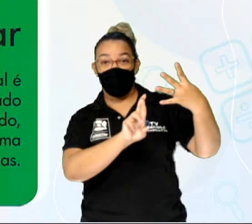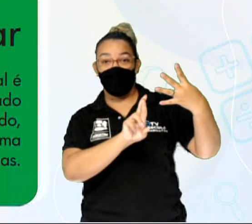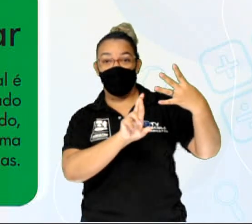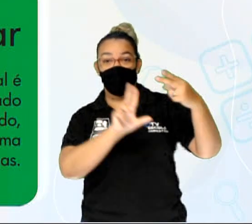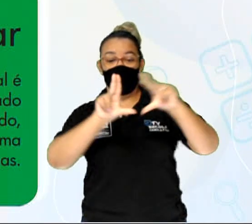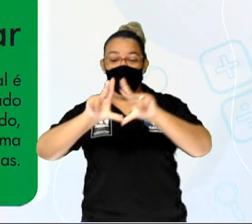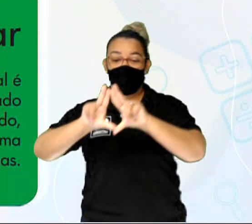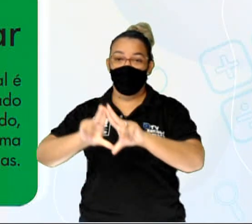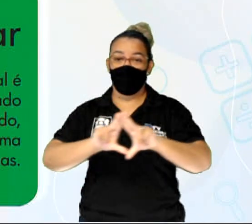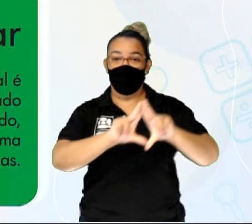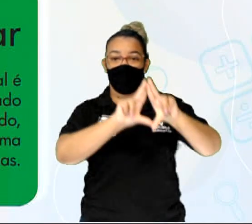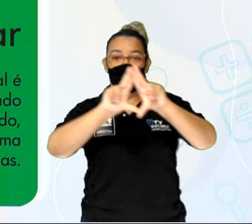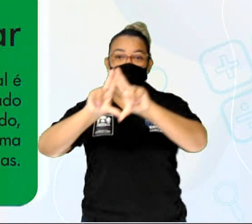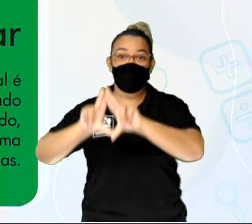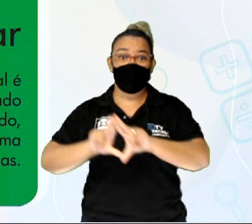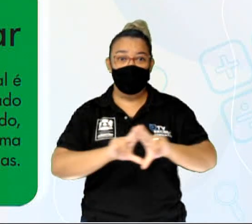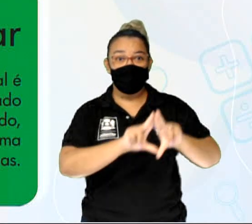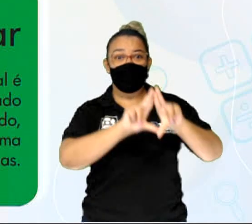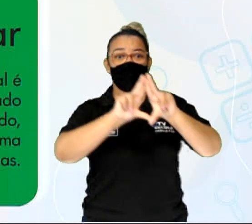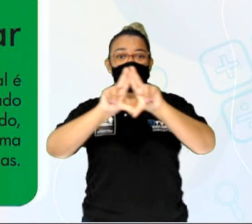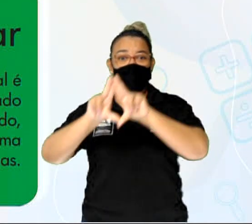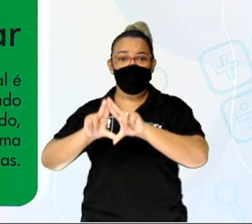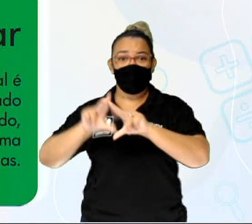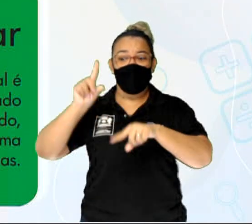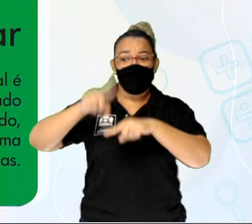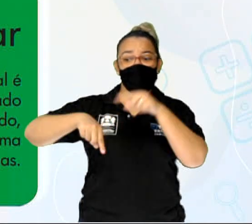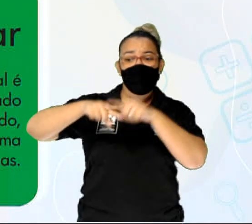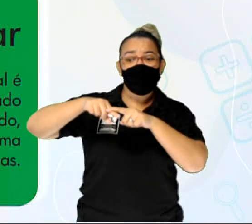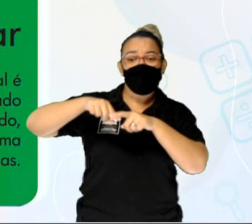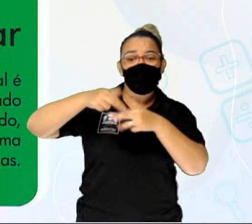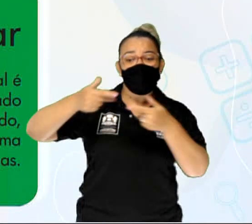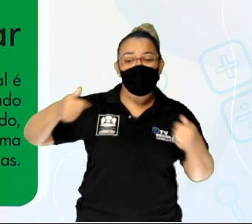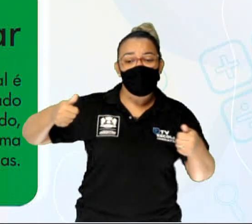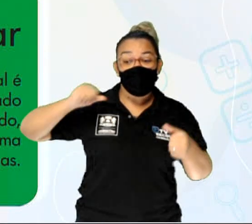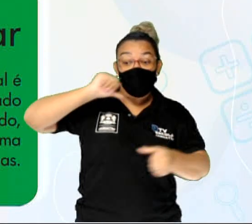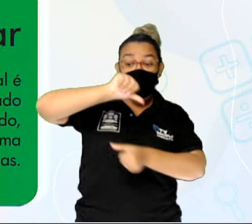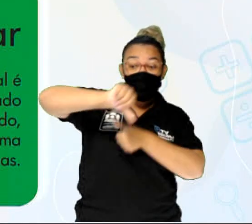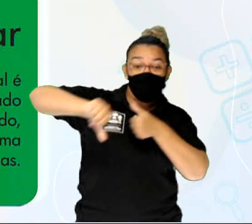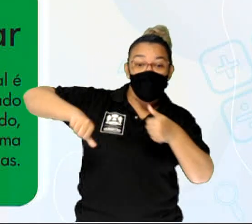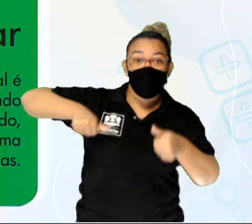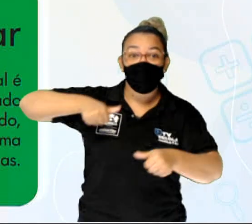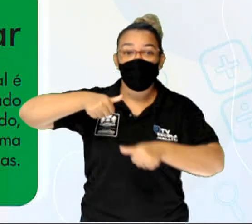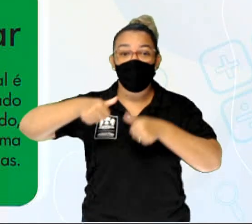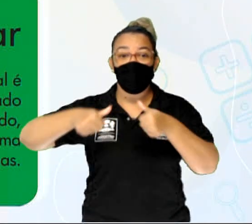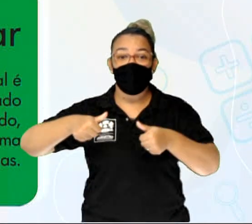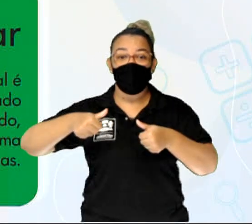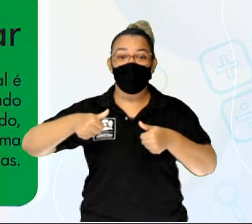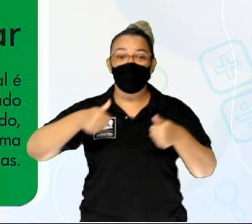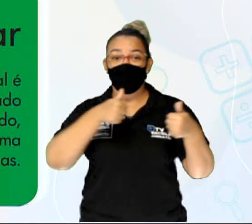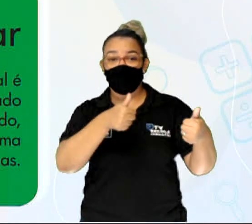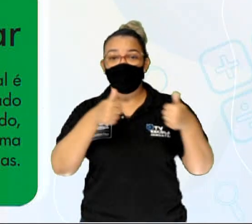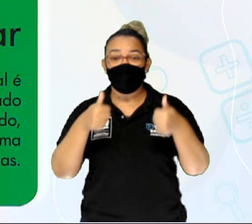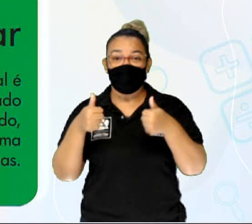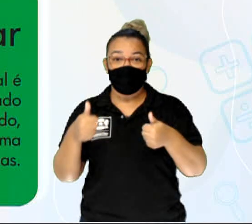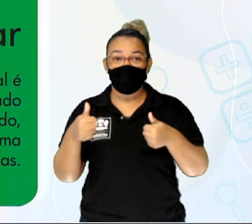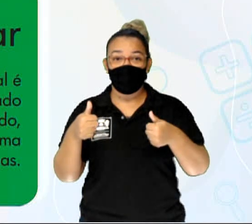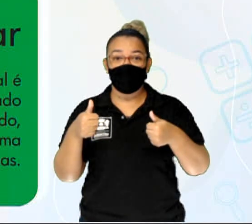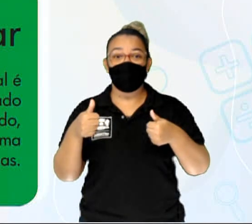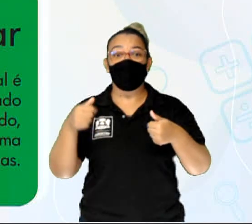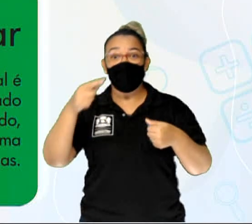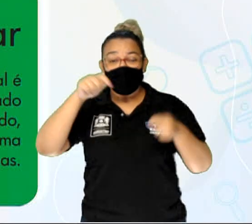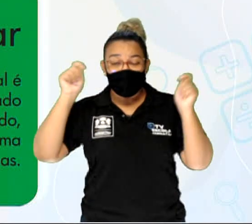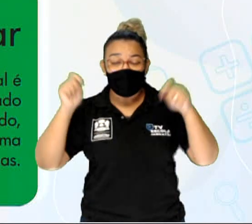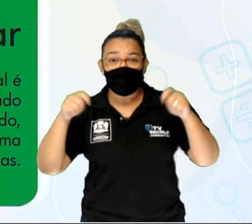reciclar. Reciclar o material processado, transformado, ele, assim, de uma forma,